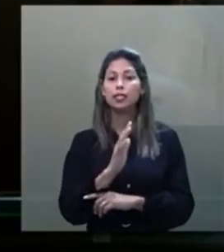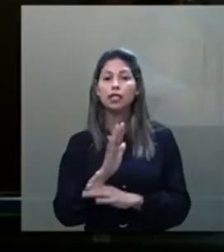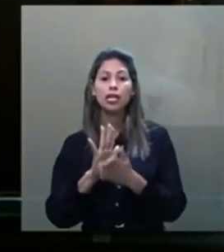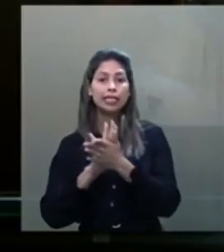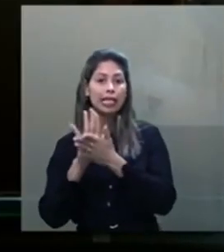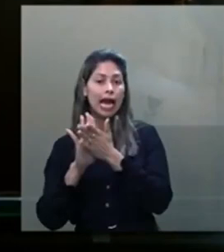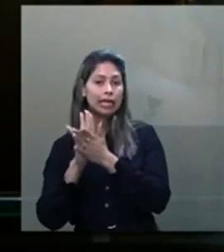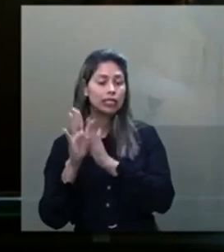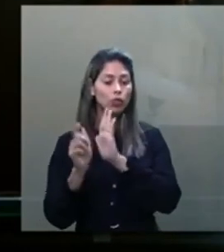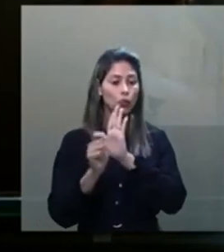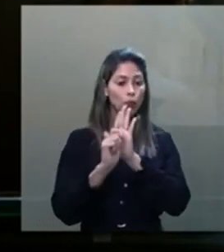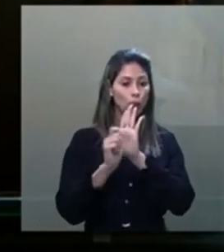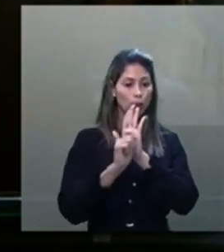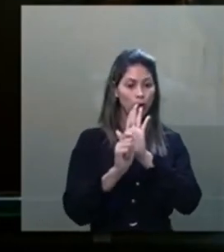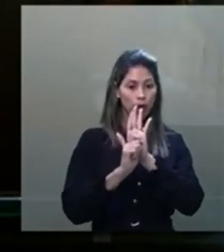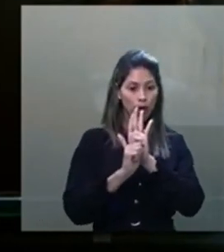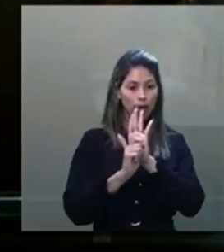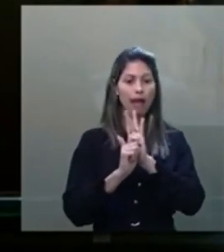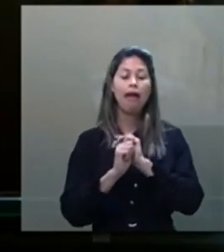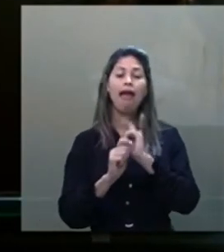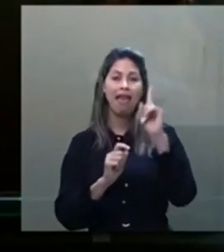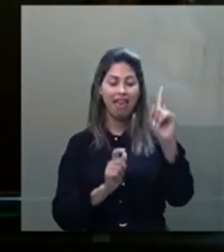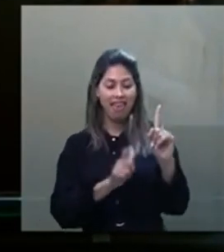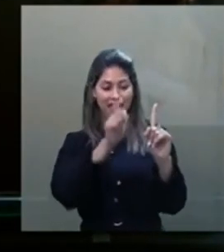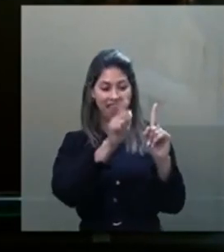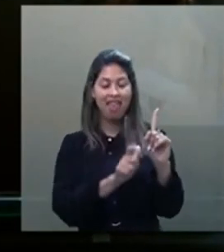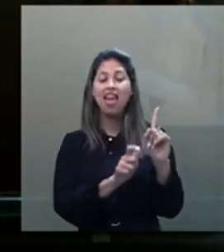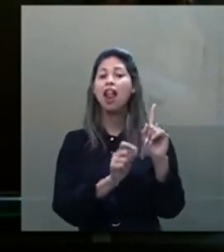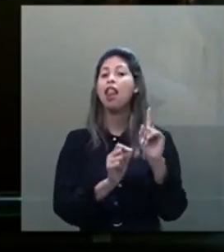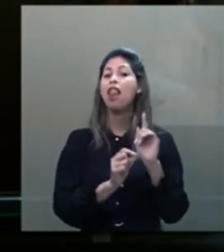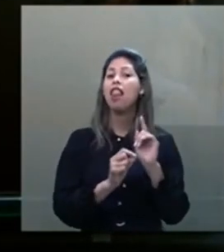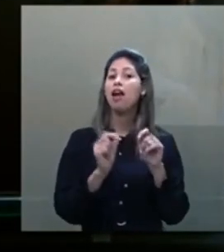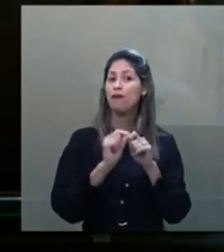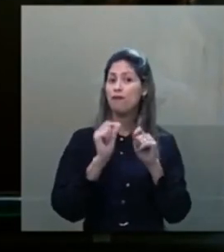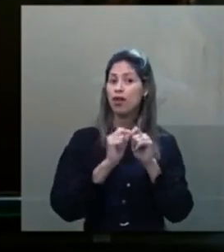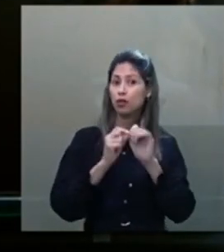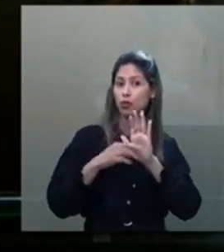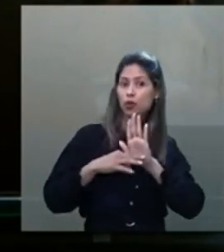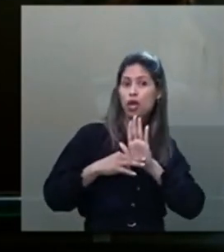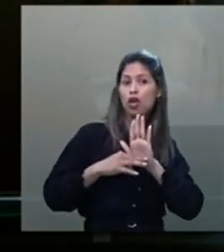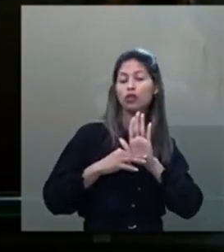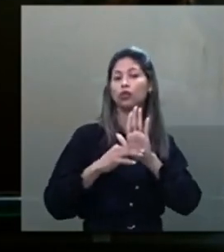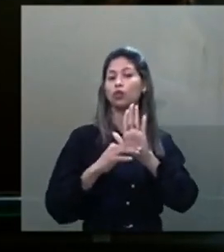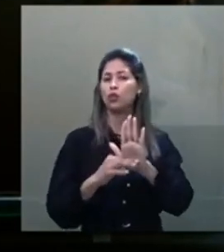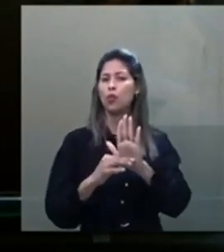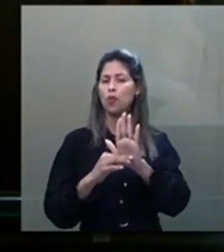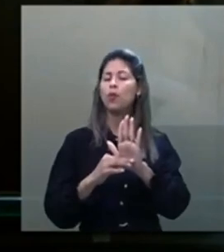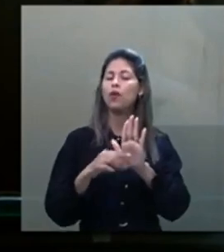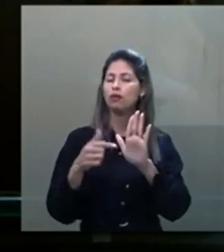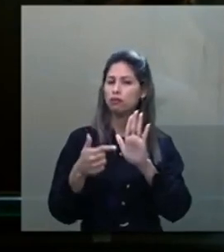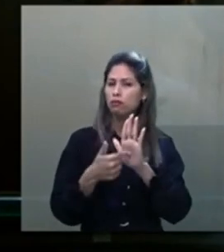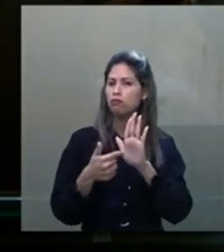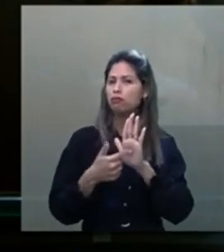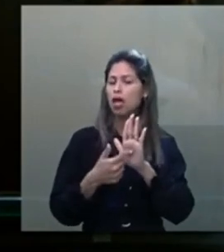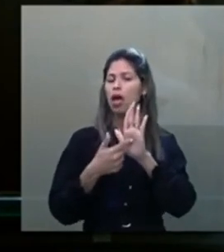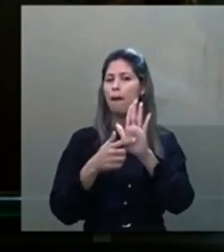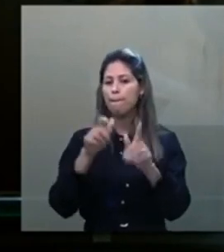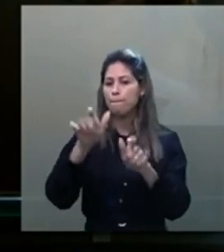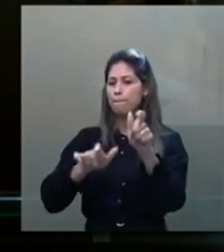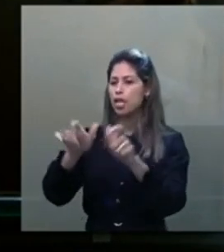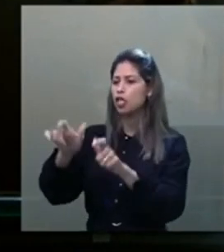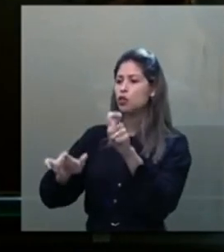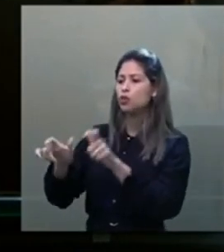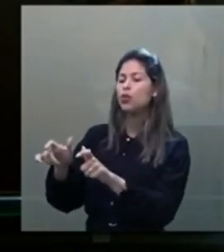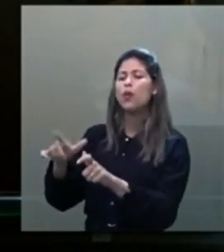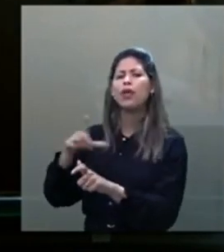lindíssimo aqui em Brasília, com pessoas que têm problemas de vício. Ela é uma ativista dessa casa, se sinta